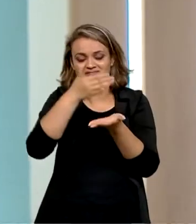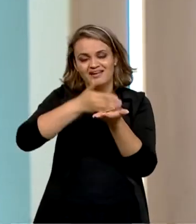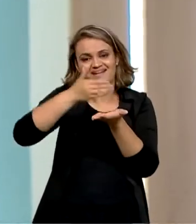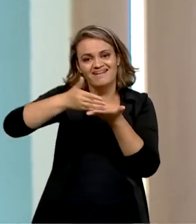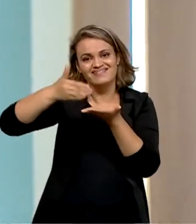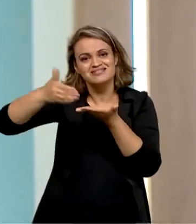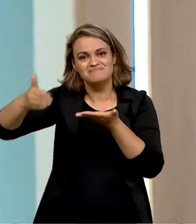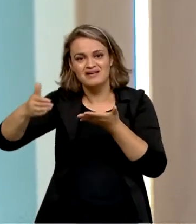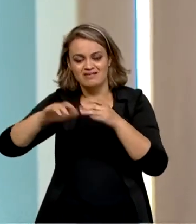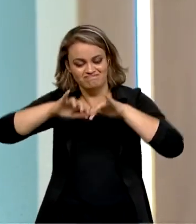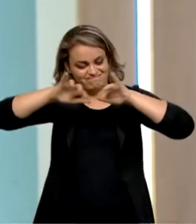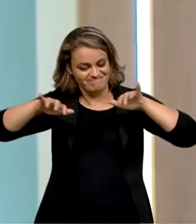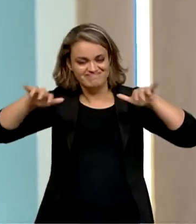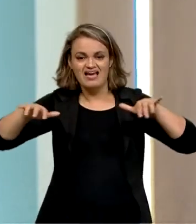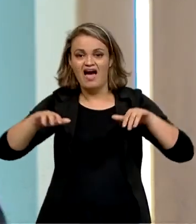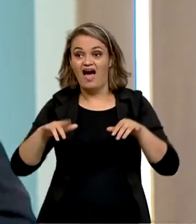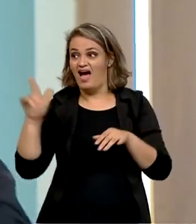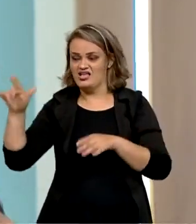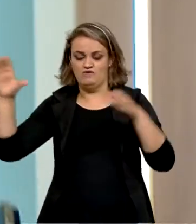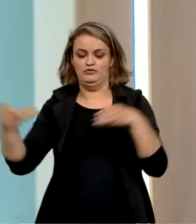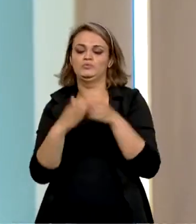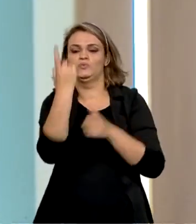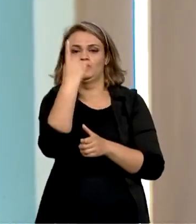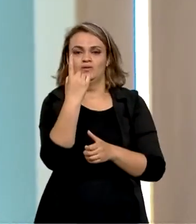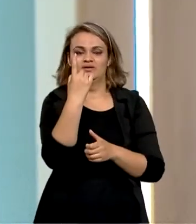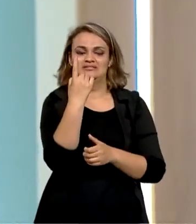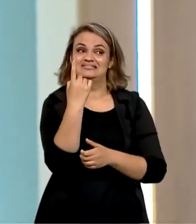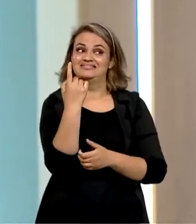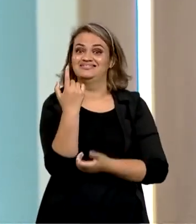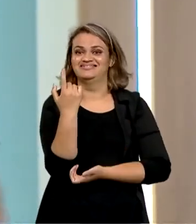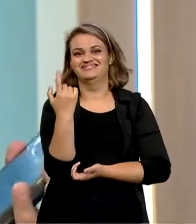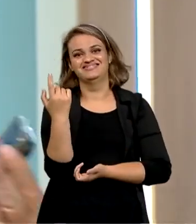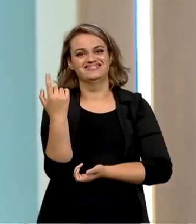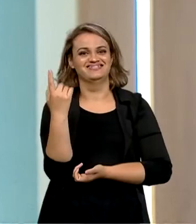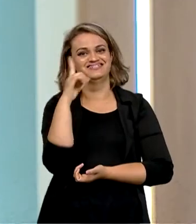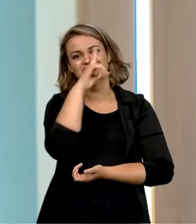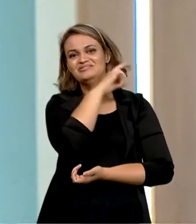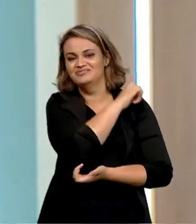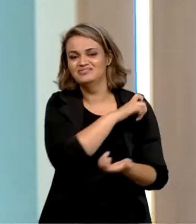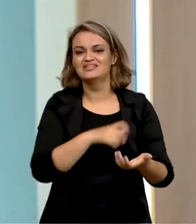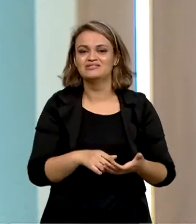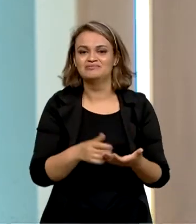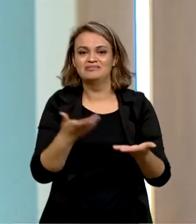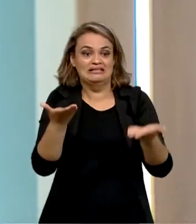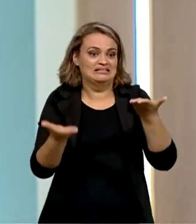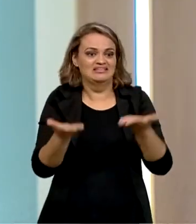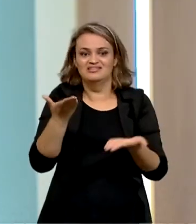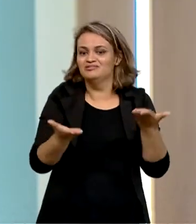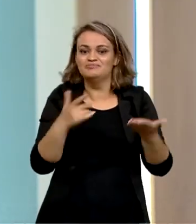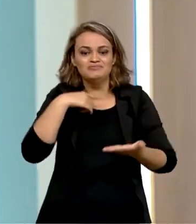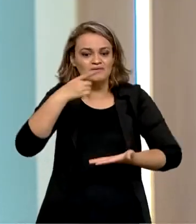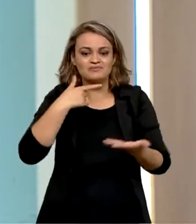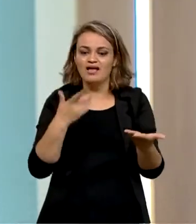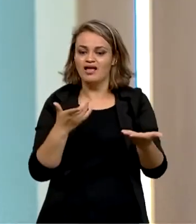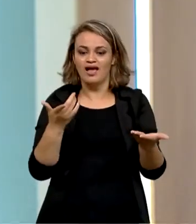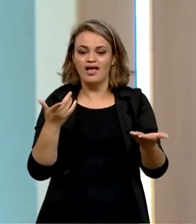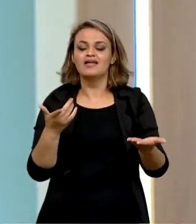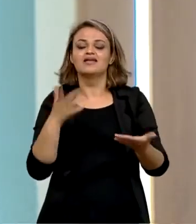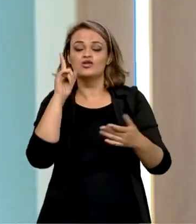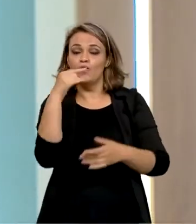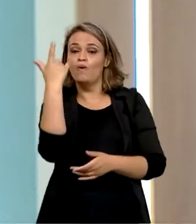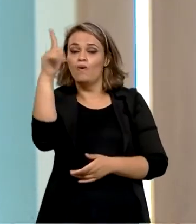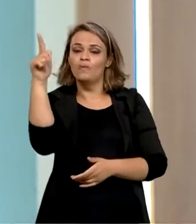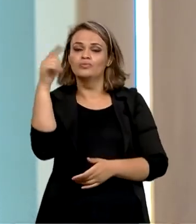etapa, né? Quando você coloca, como ele fez, tudo junto, dificulta, porque você desequilibra muito a reforma. E outra coisa que é